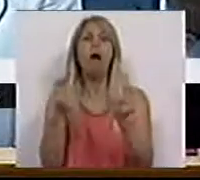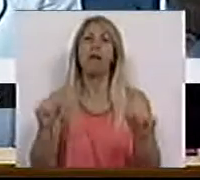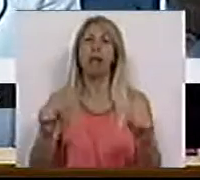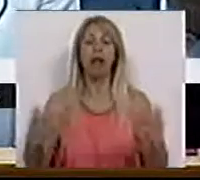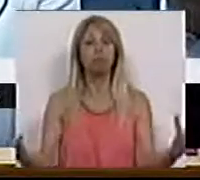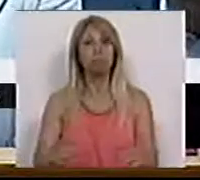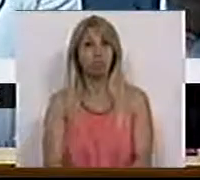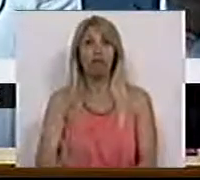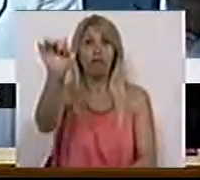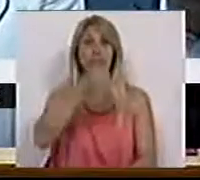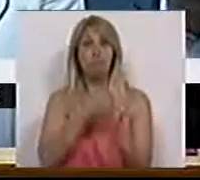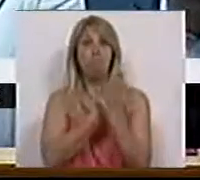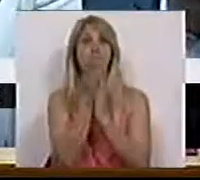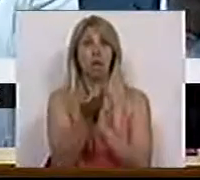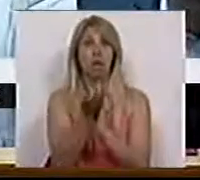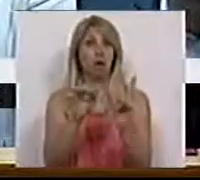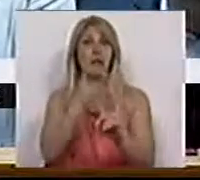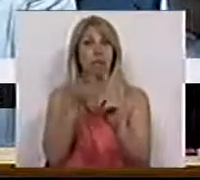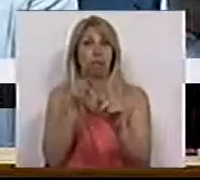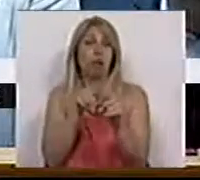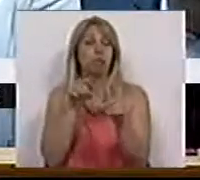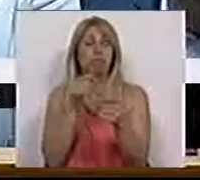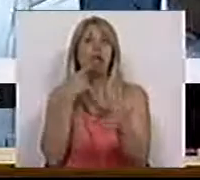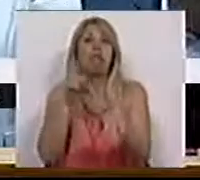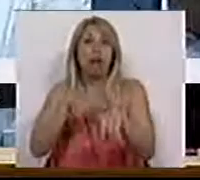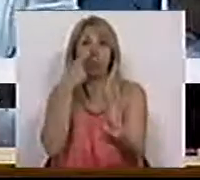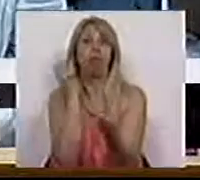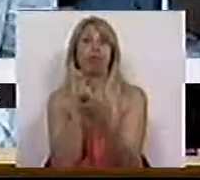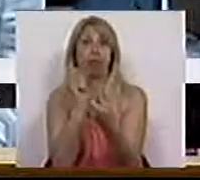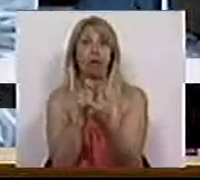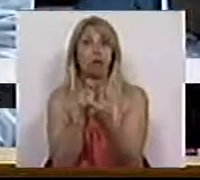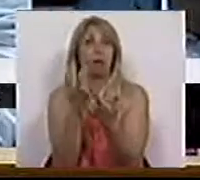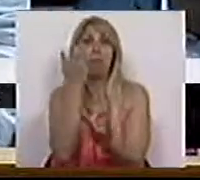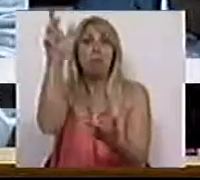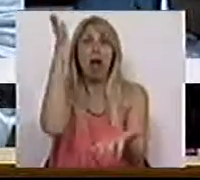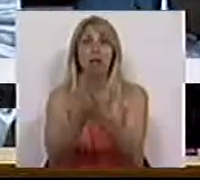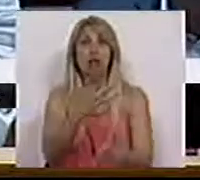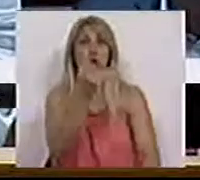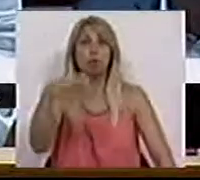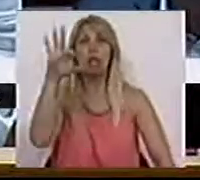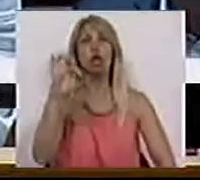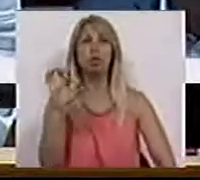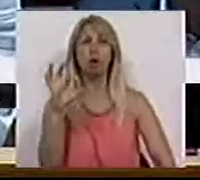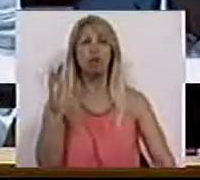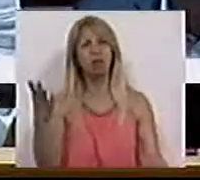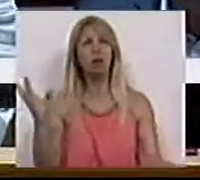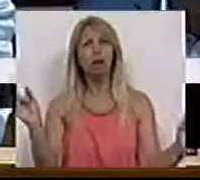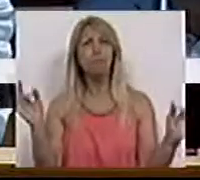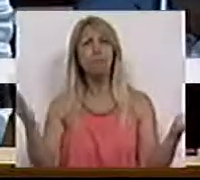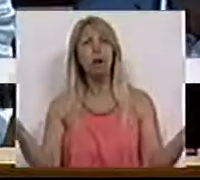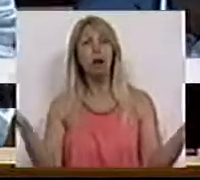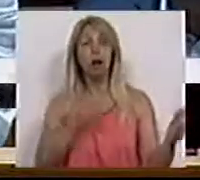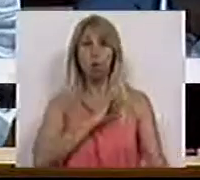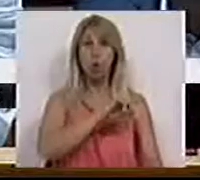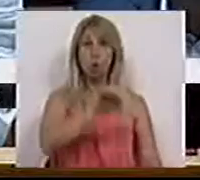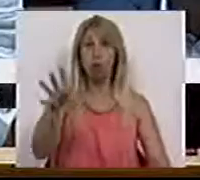medidas transitórias são permanentes, pelo menos, até 2018. É para brincar. O que os